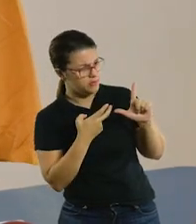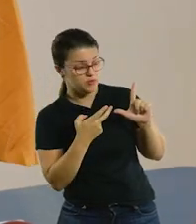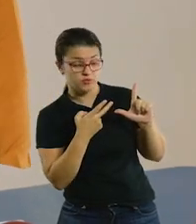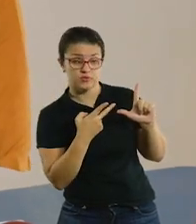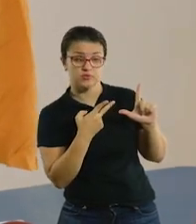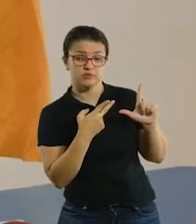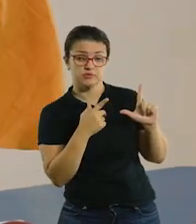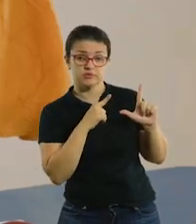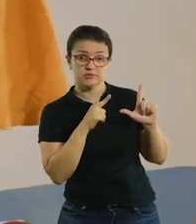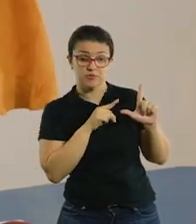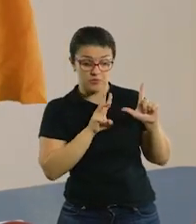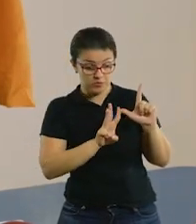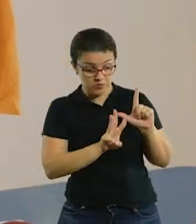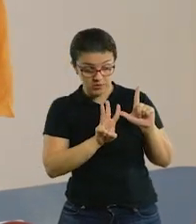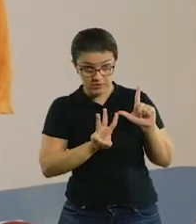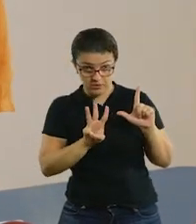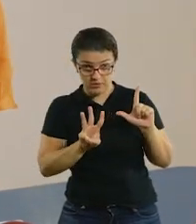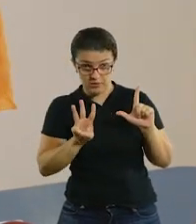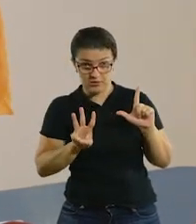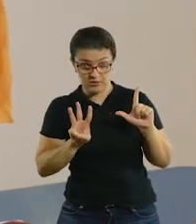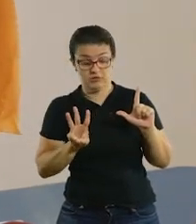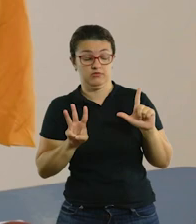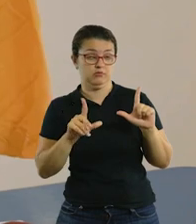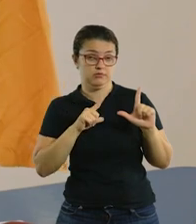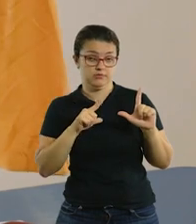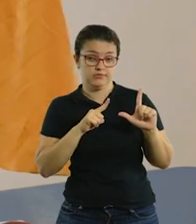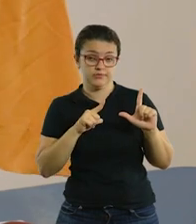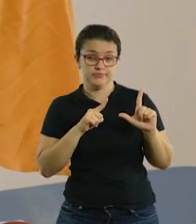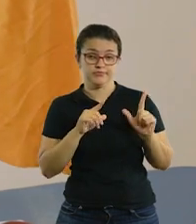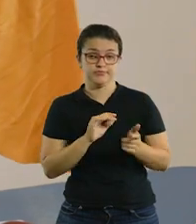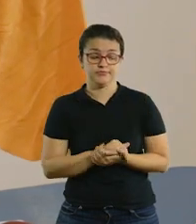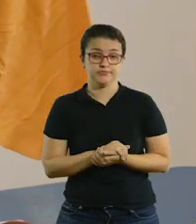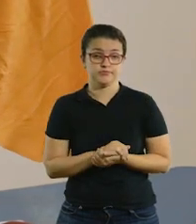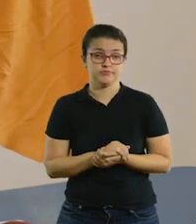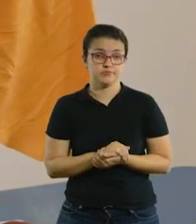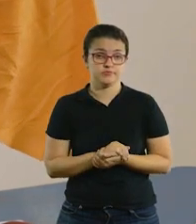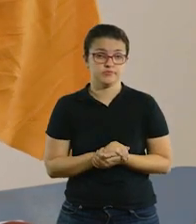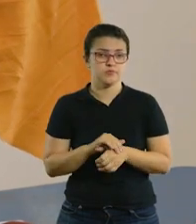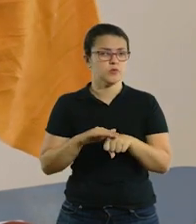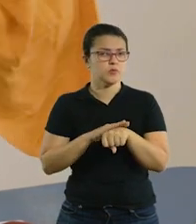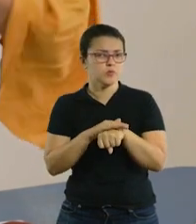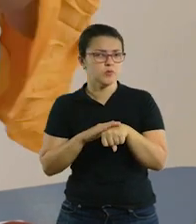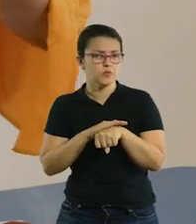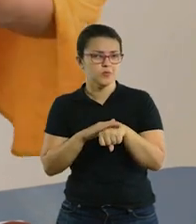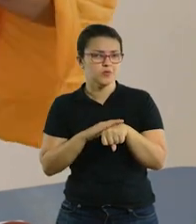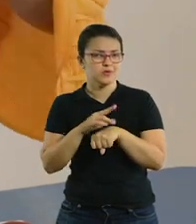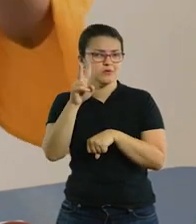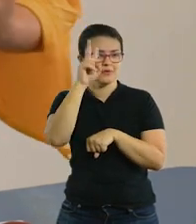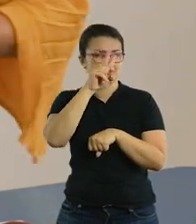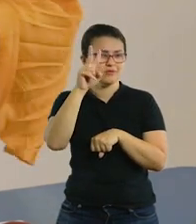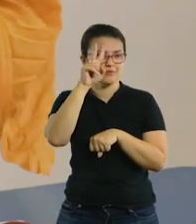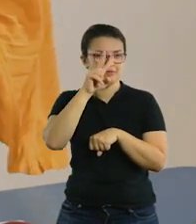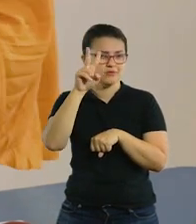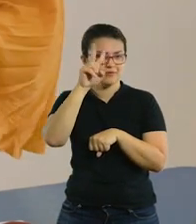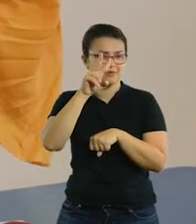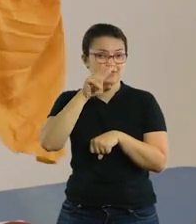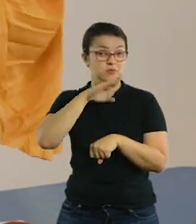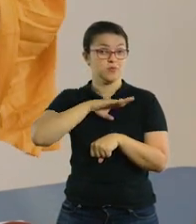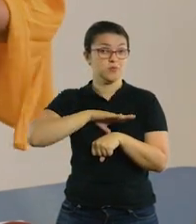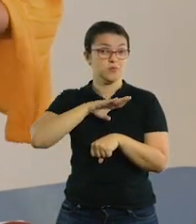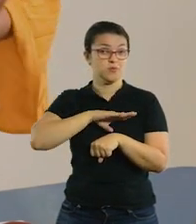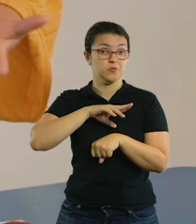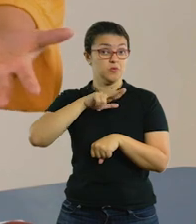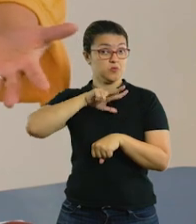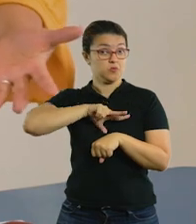imagem aí com a criança. Temos dois links aqui para que você explore. E aí, converse com a criança sobre a história